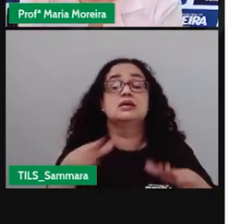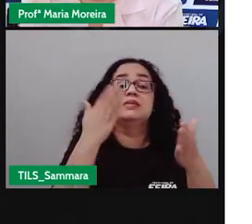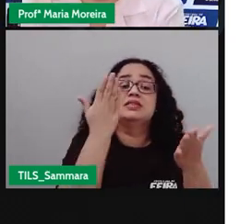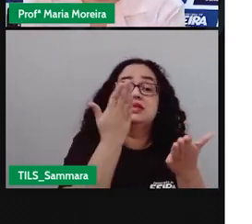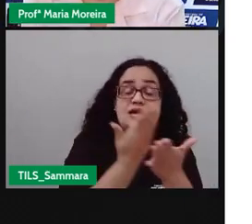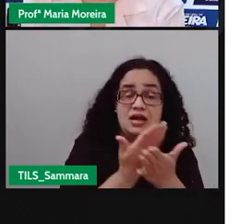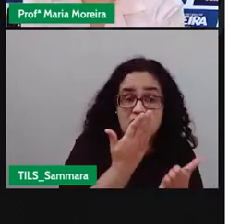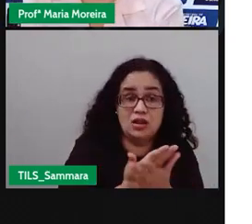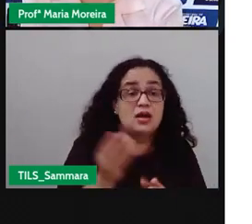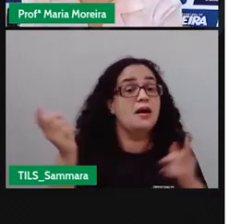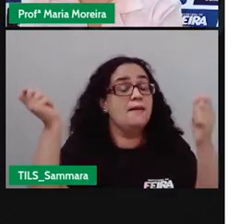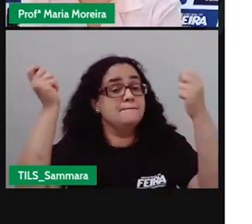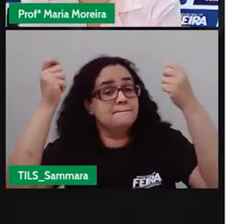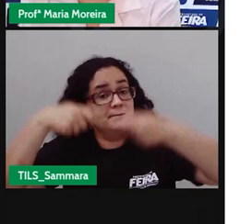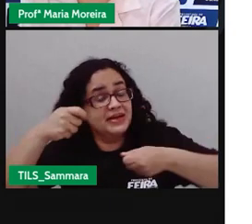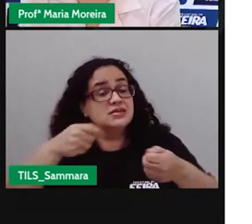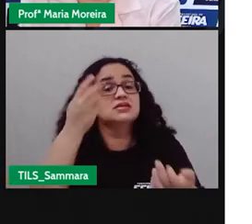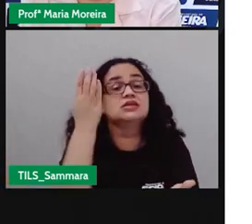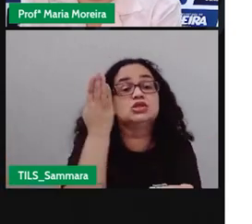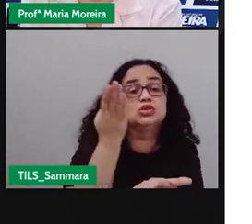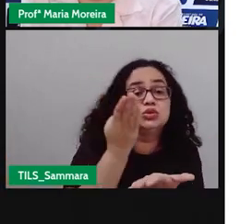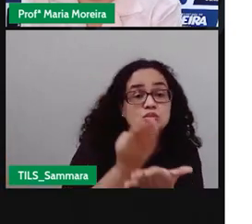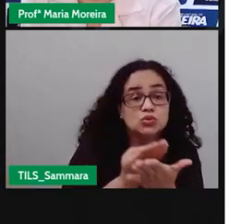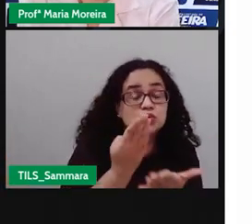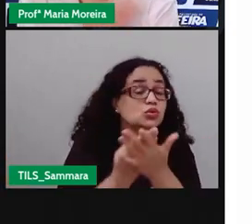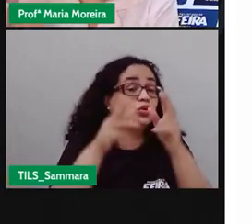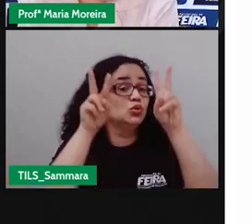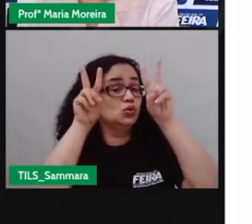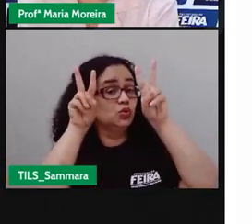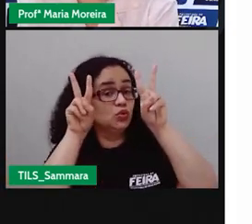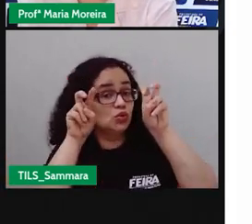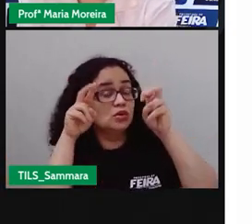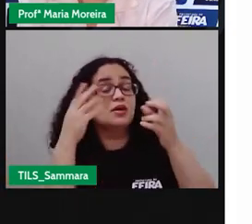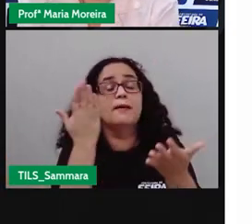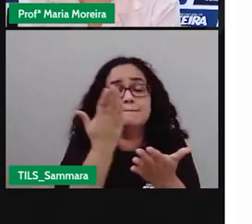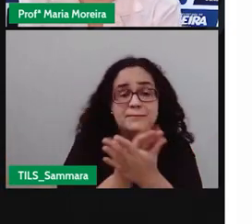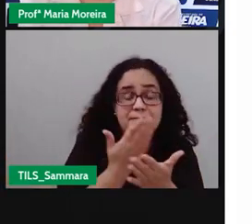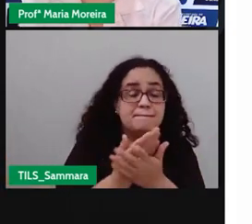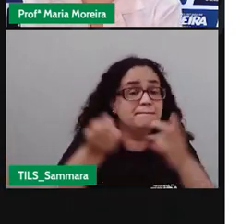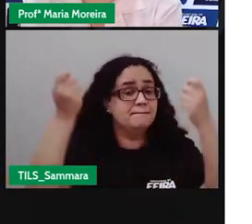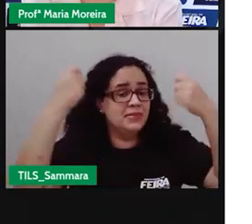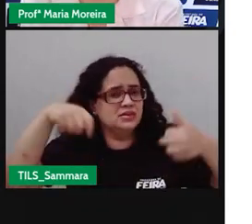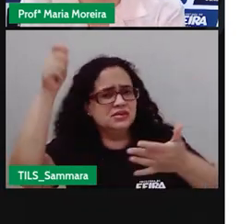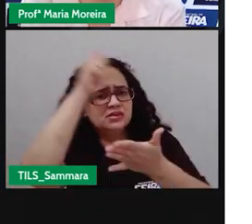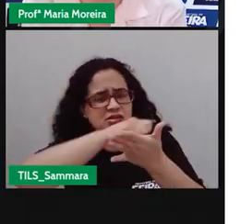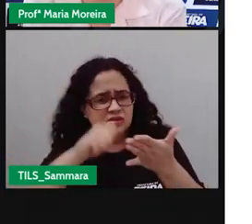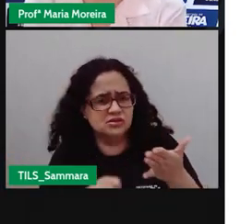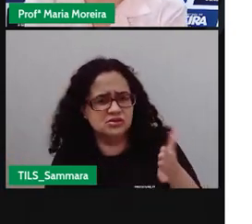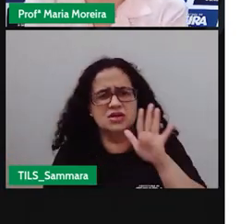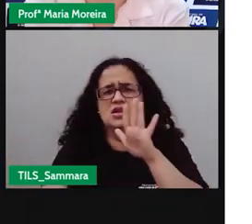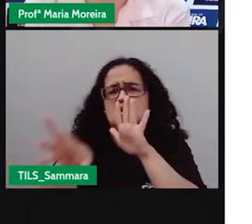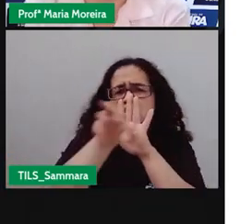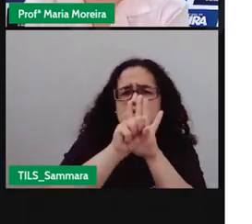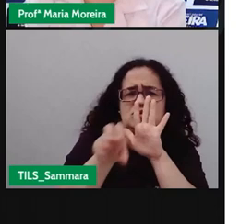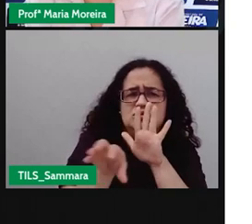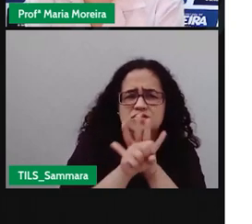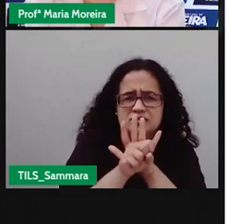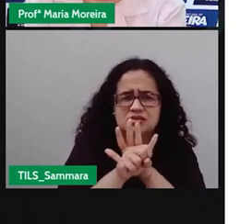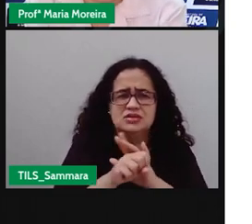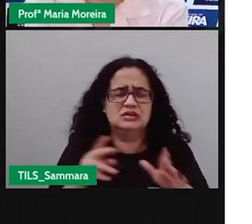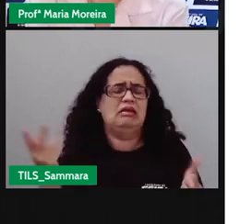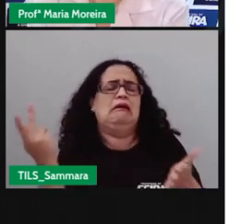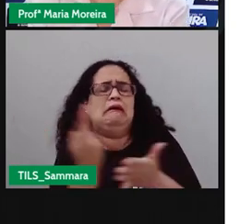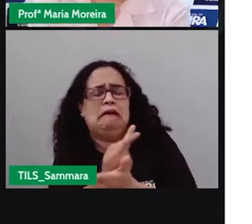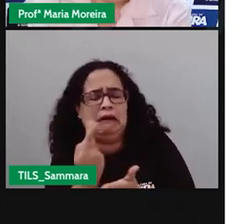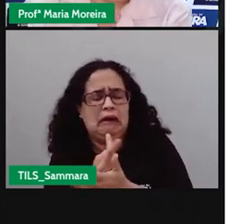a aula aqui para vocês, eu preciso estudar sobre o conteúdo e eu preciso escrever. Imagine só se os meus slides viessem aqui cheios de